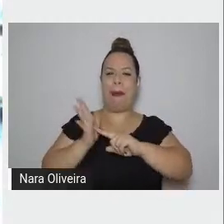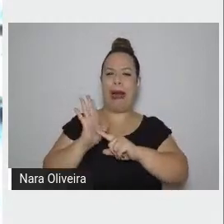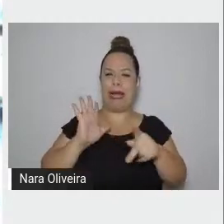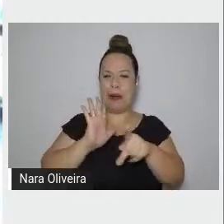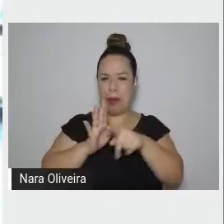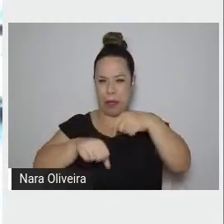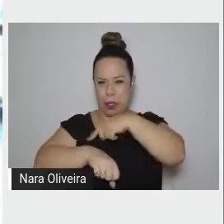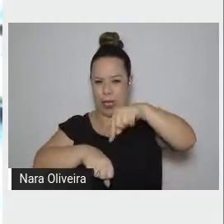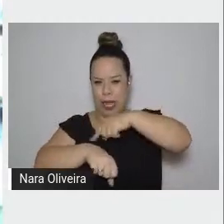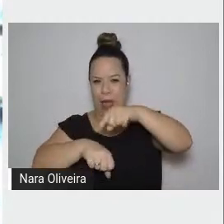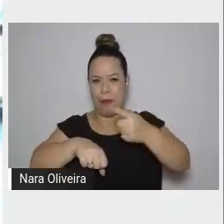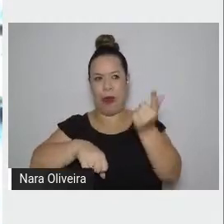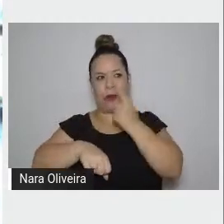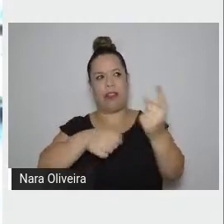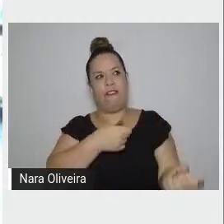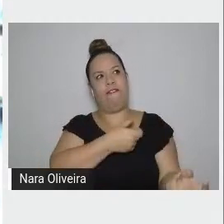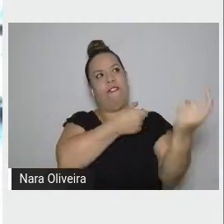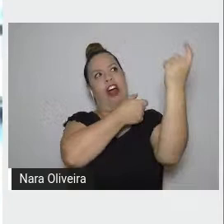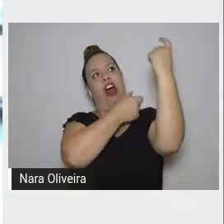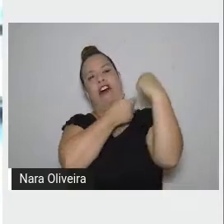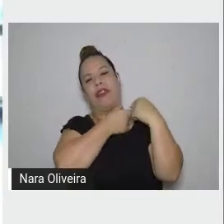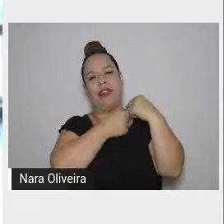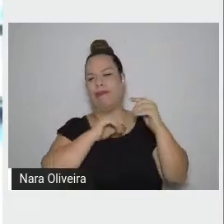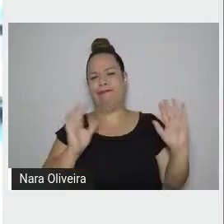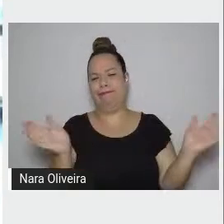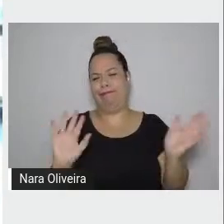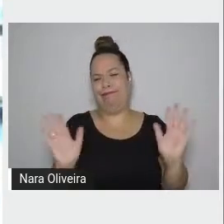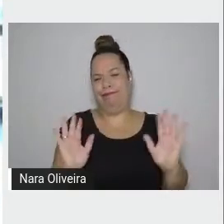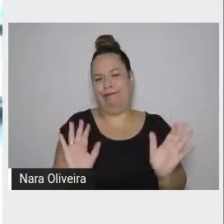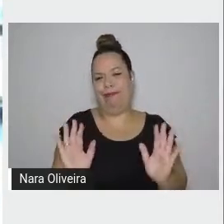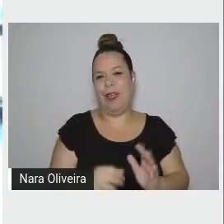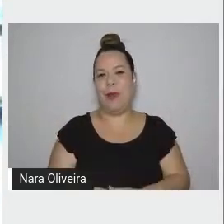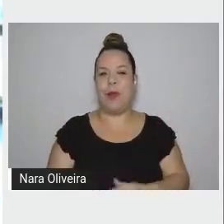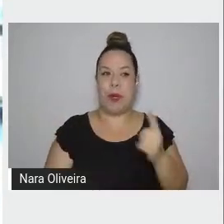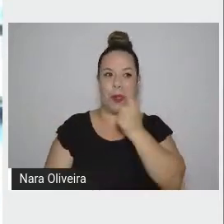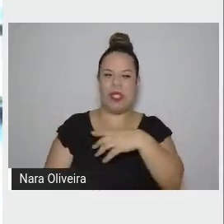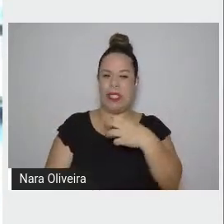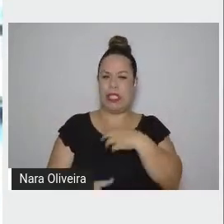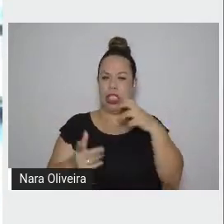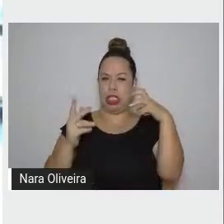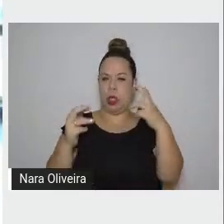para que eles se sintam exatamente naquele tempo e